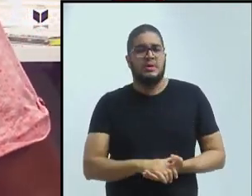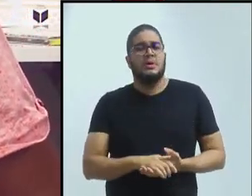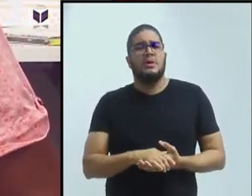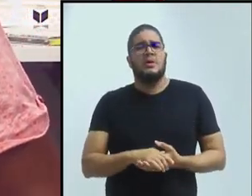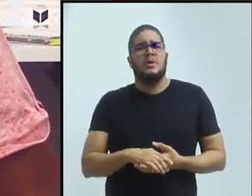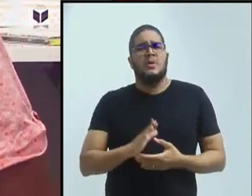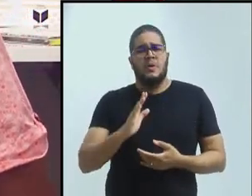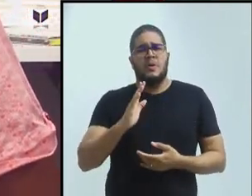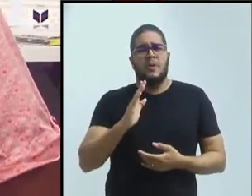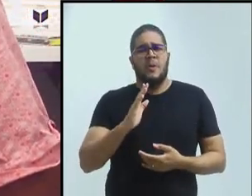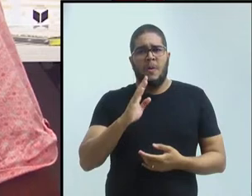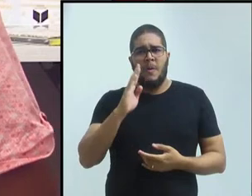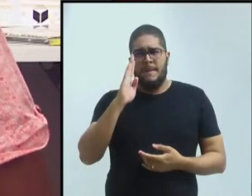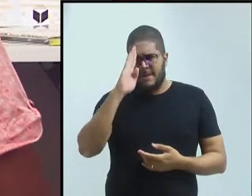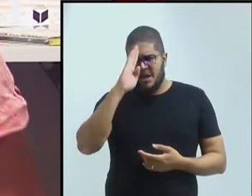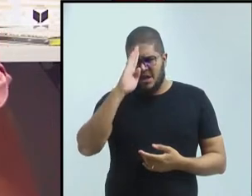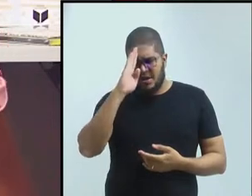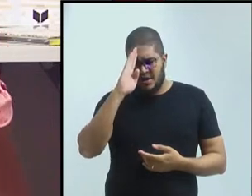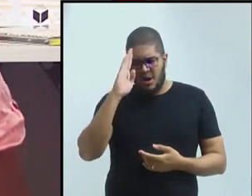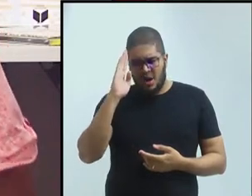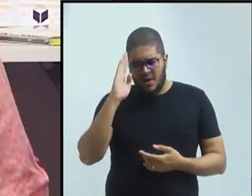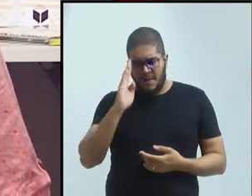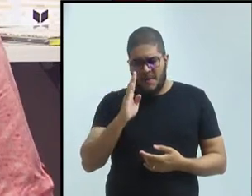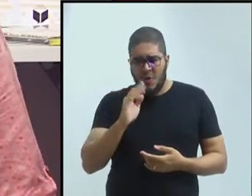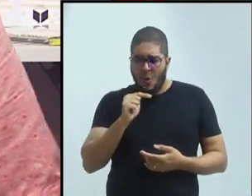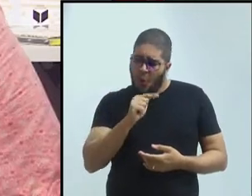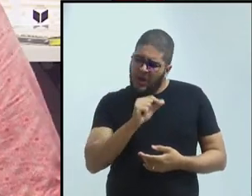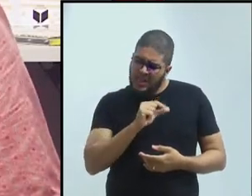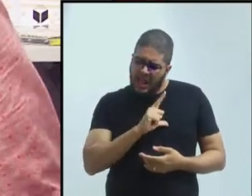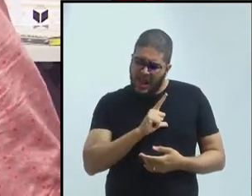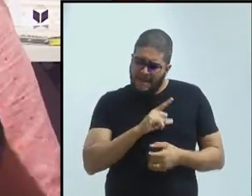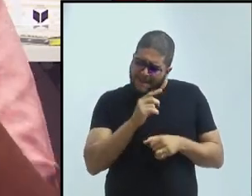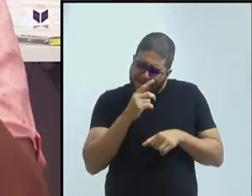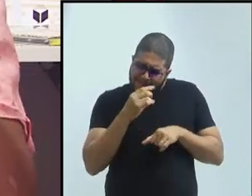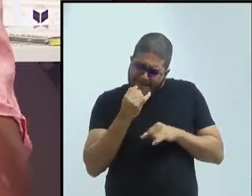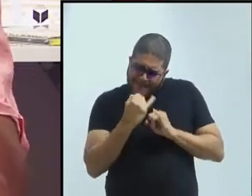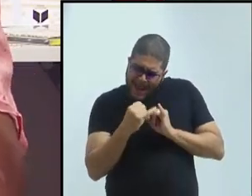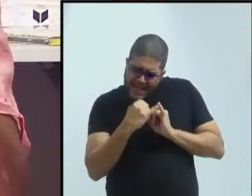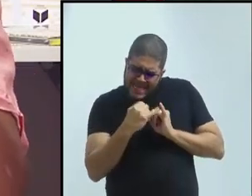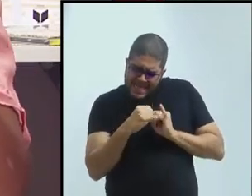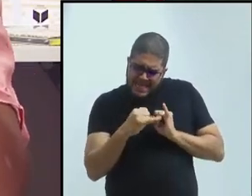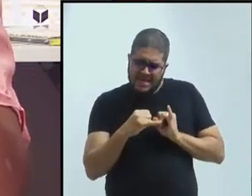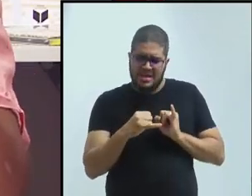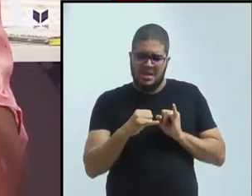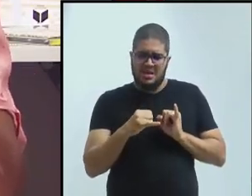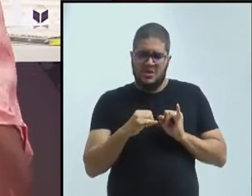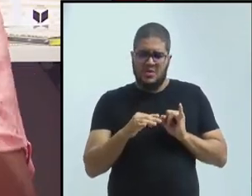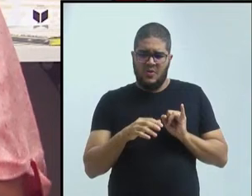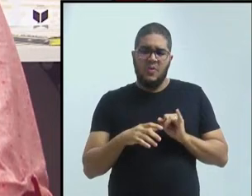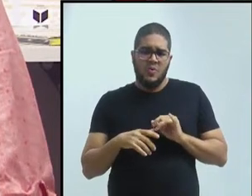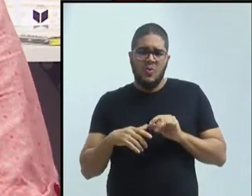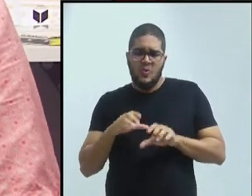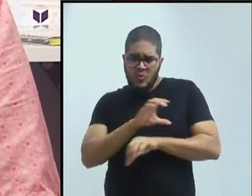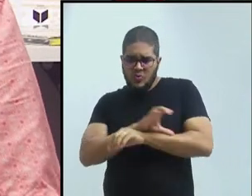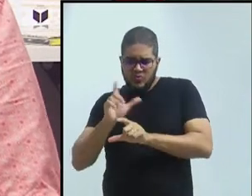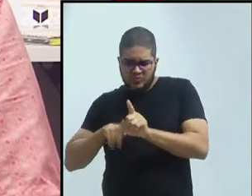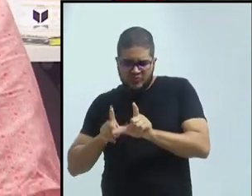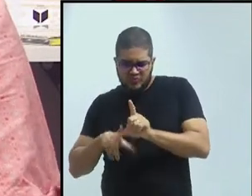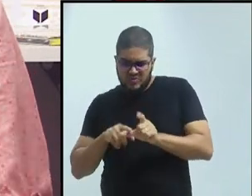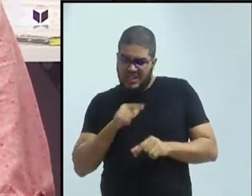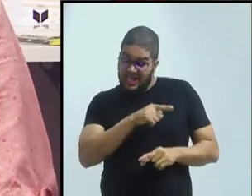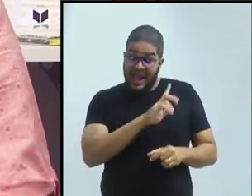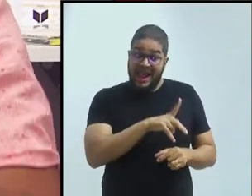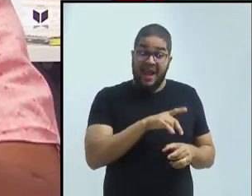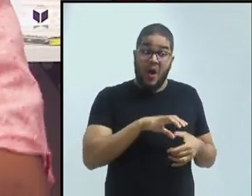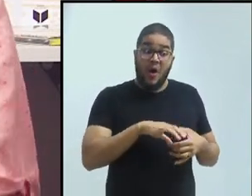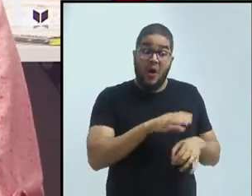formação de professores de língua portuguesa, mas que não é um curso de letras, não é um curso com forte presença da linguística ou da literatura. Ele é uma